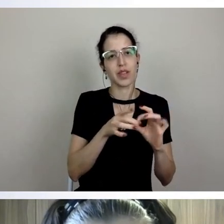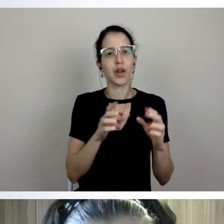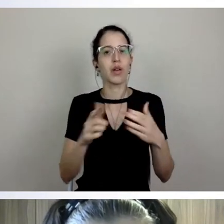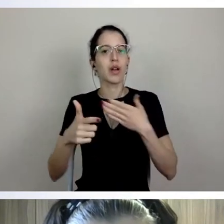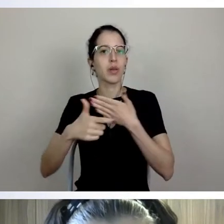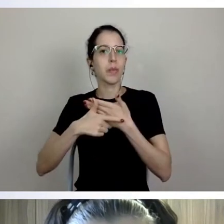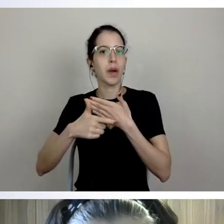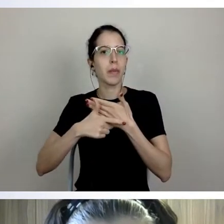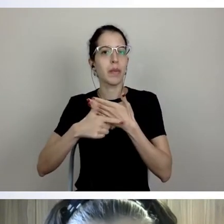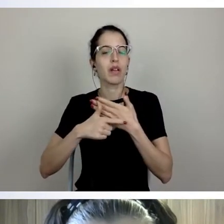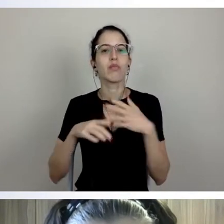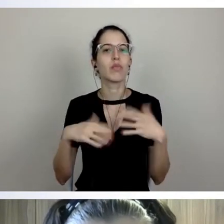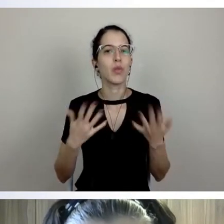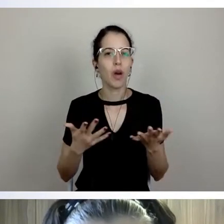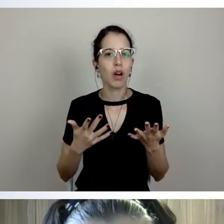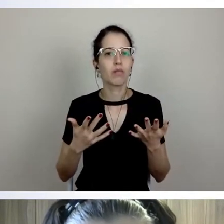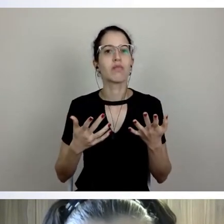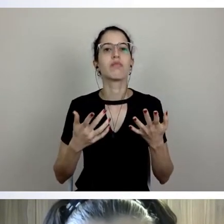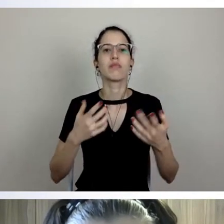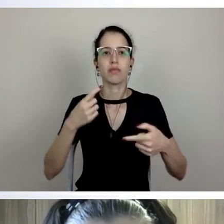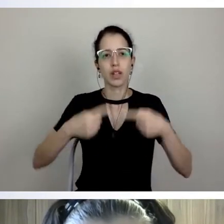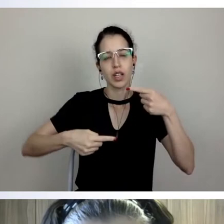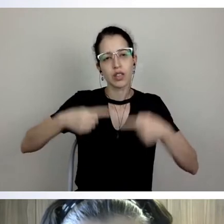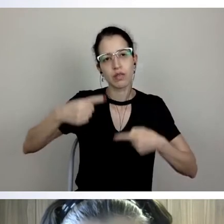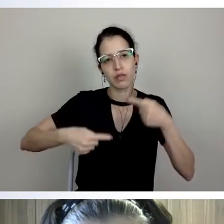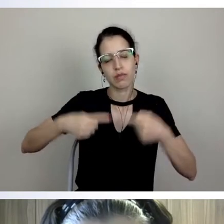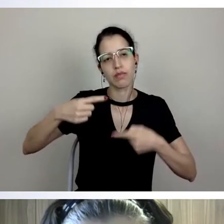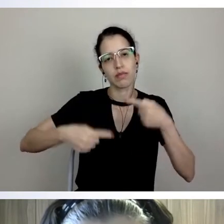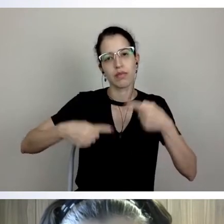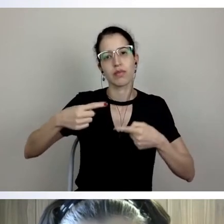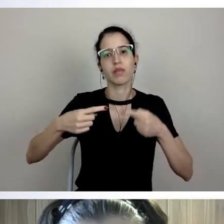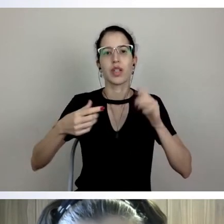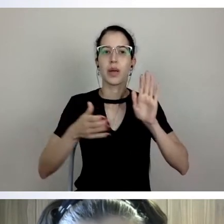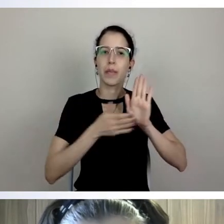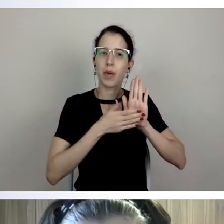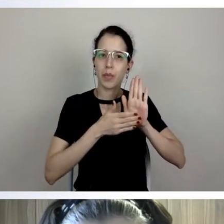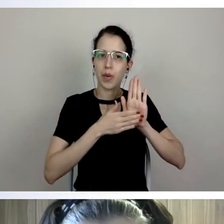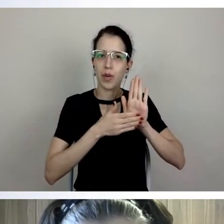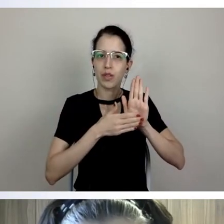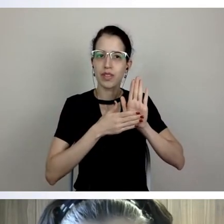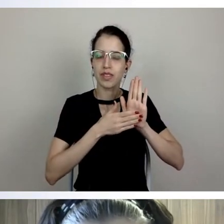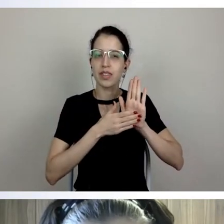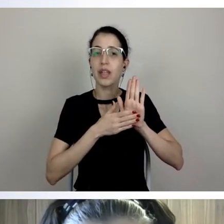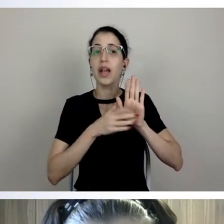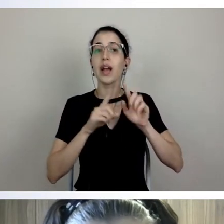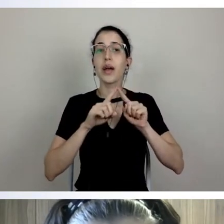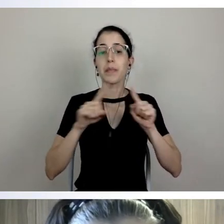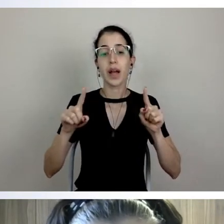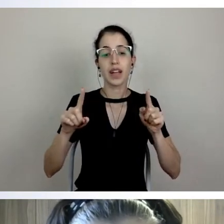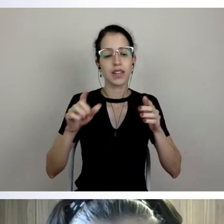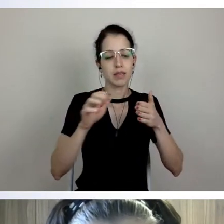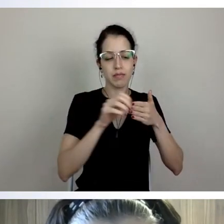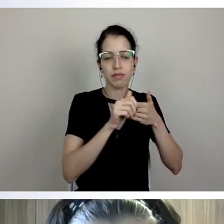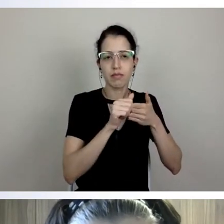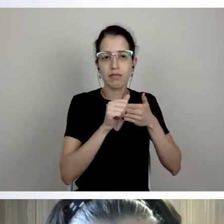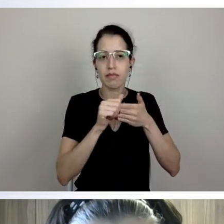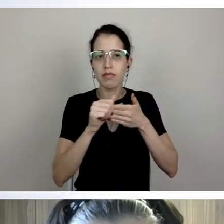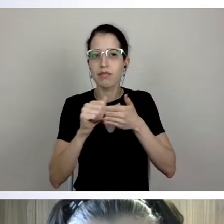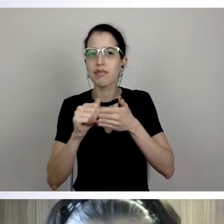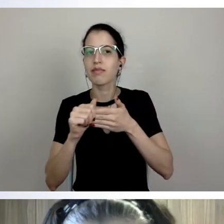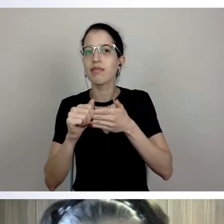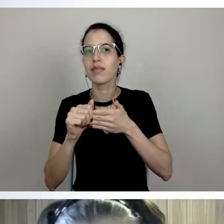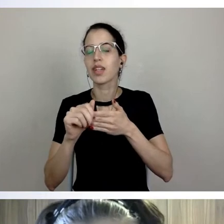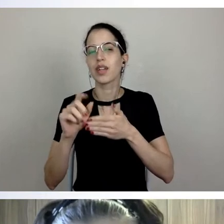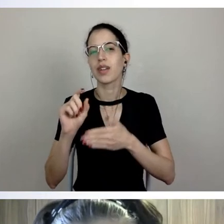discutir os aspectos de propostas, mas o fio condutor das ações, né, embora já